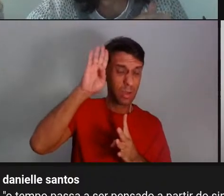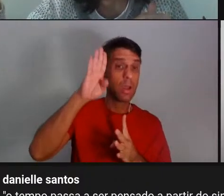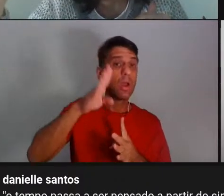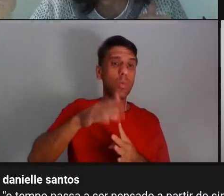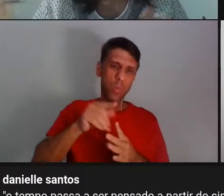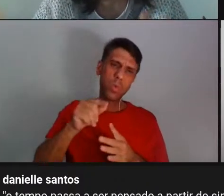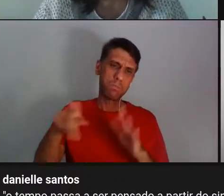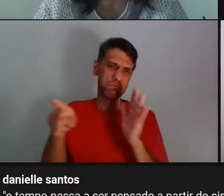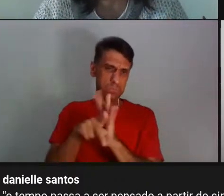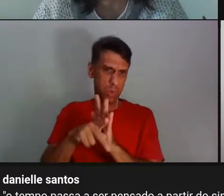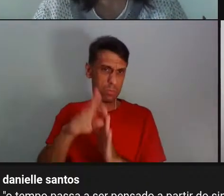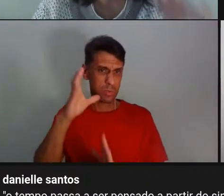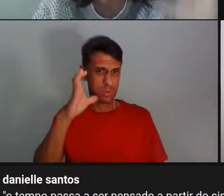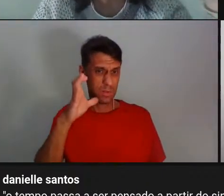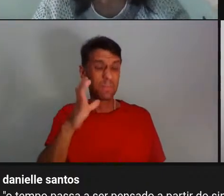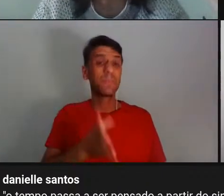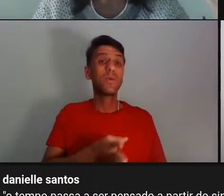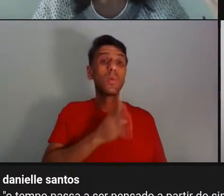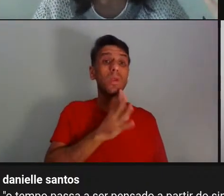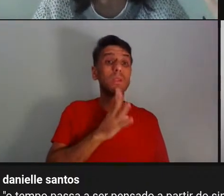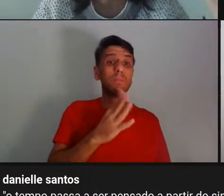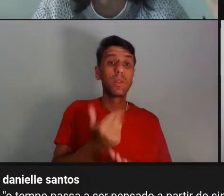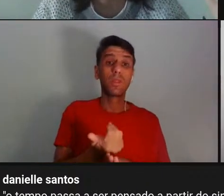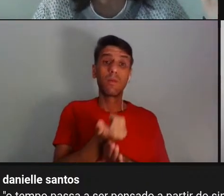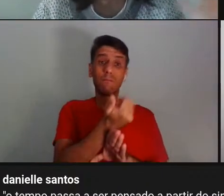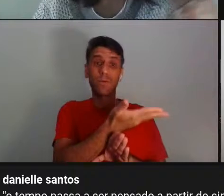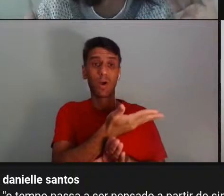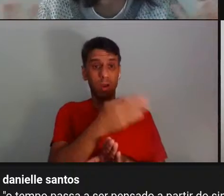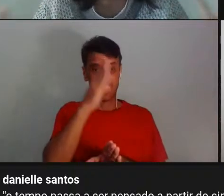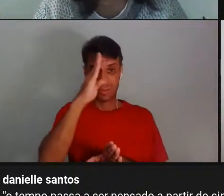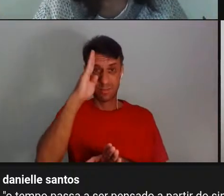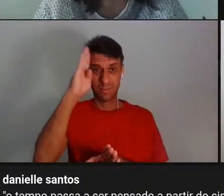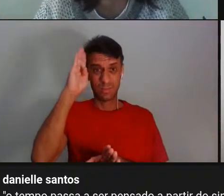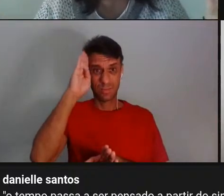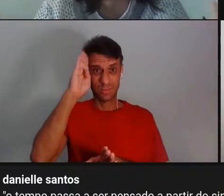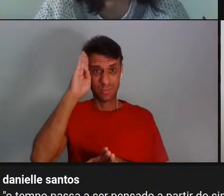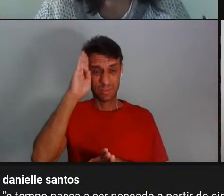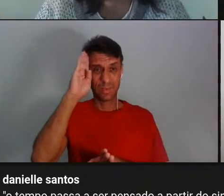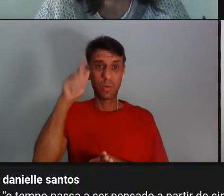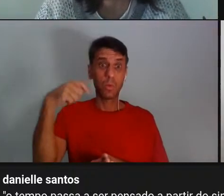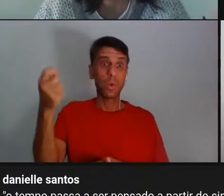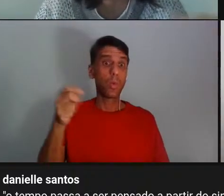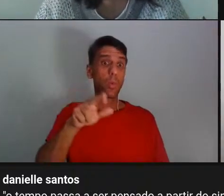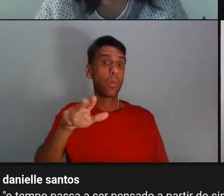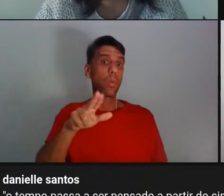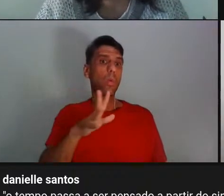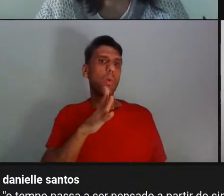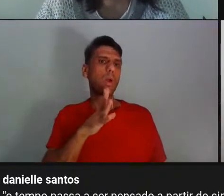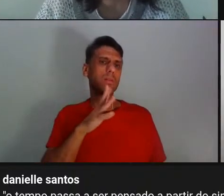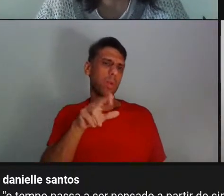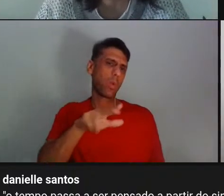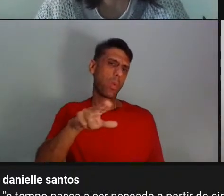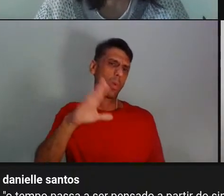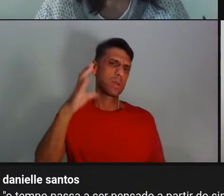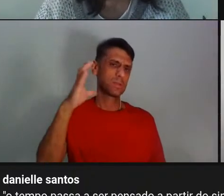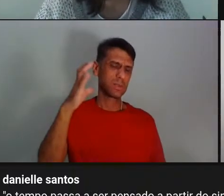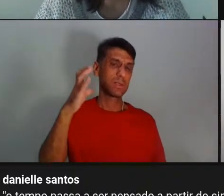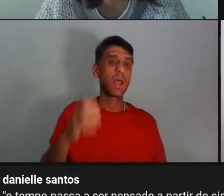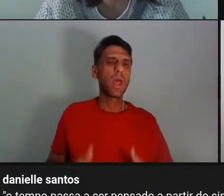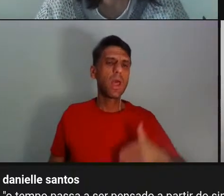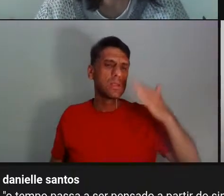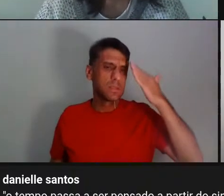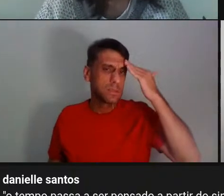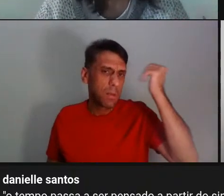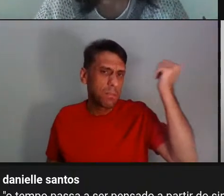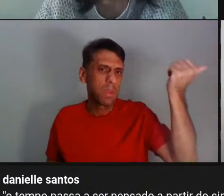ciência, e o conhecimento que está fora da academia como algo que não é conhecimento, que não é ciência, que é saber,